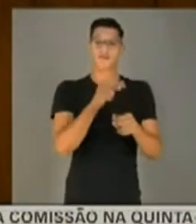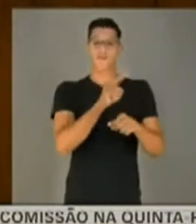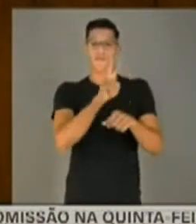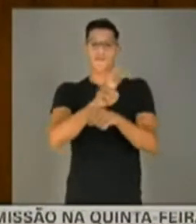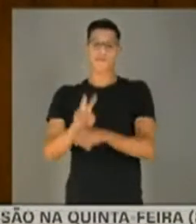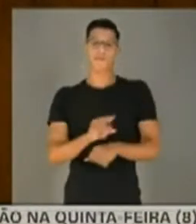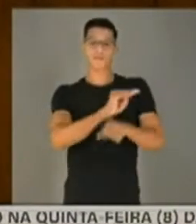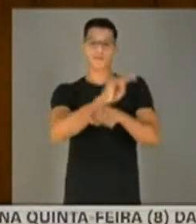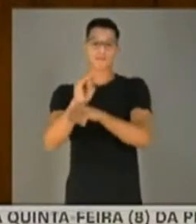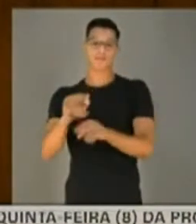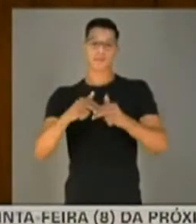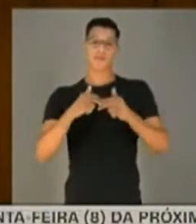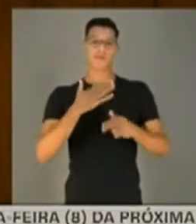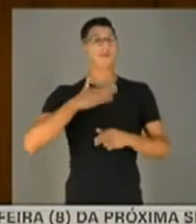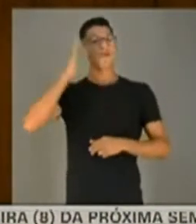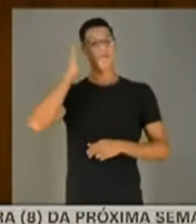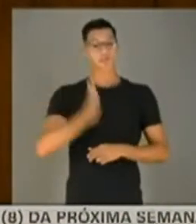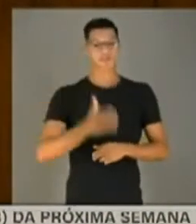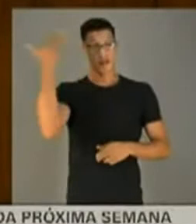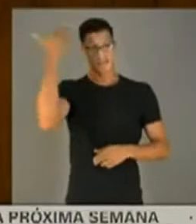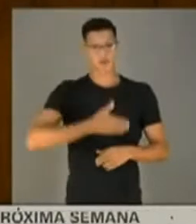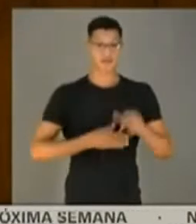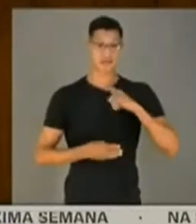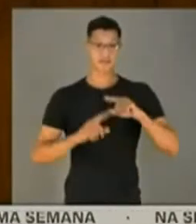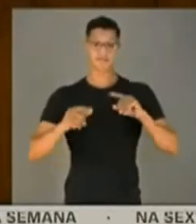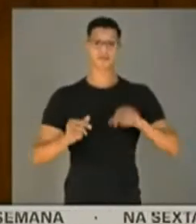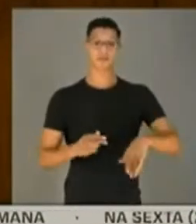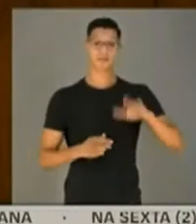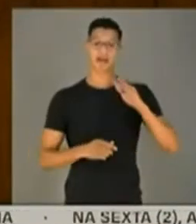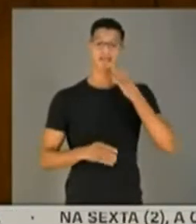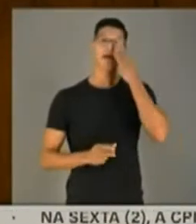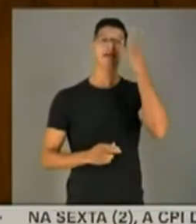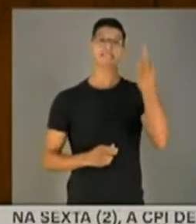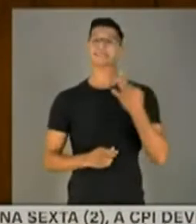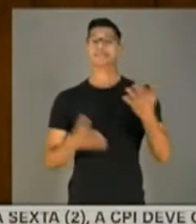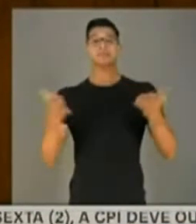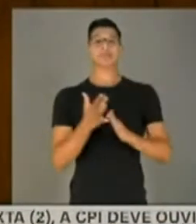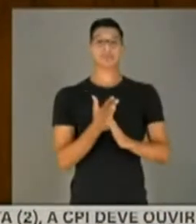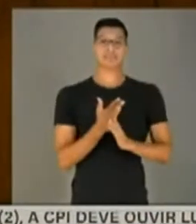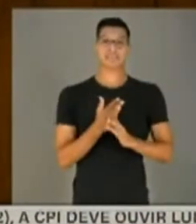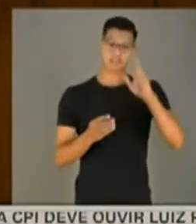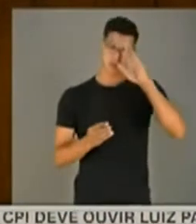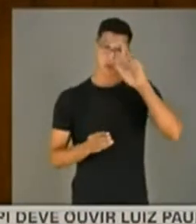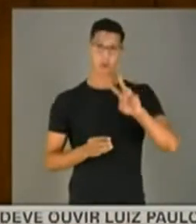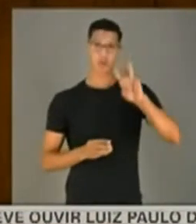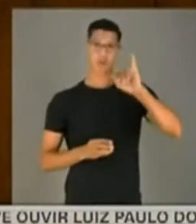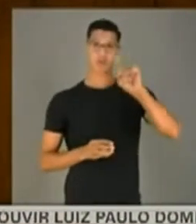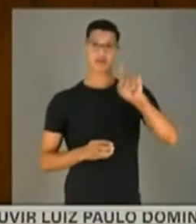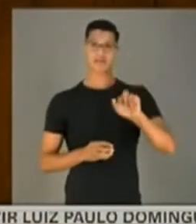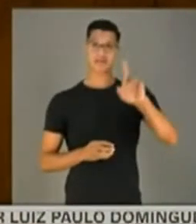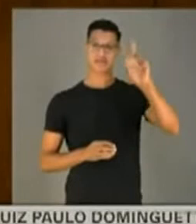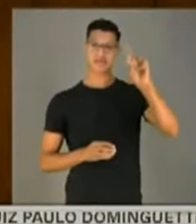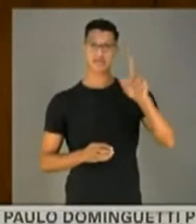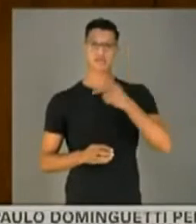vigilância e cuidado. Então, isso, para mim, já está mais do que evidenciado. Mas o que mais me chamou minha atenção aqui hoje, senhor Luísa e senhora presidente,